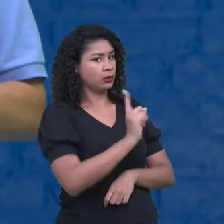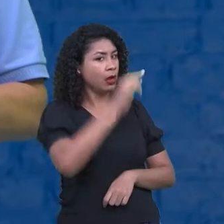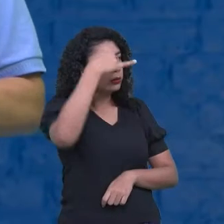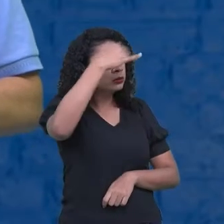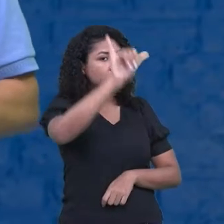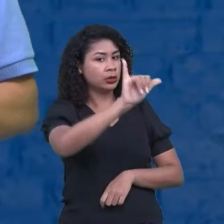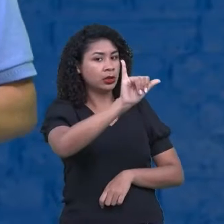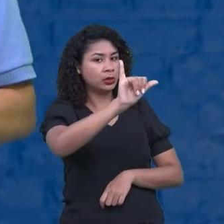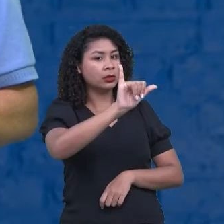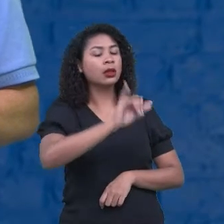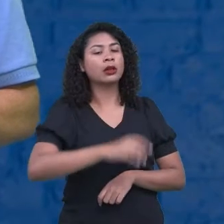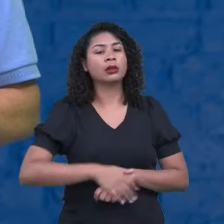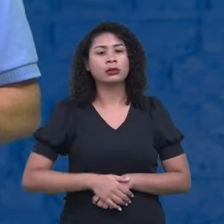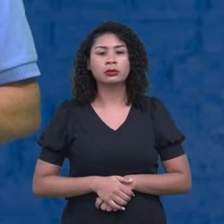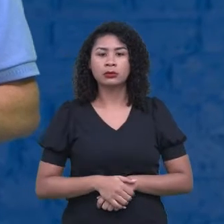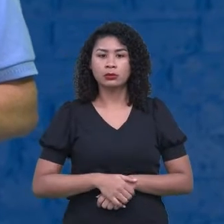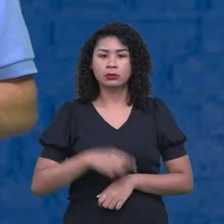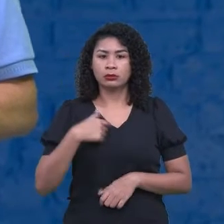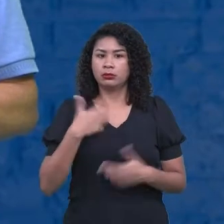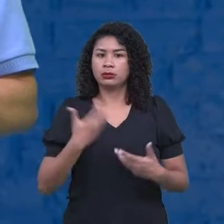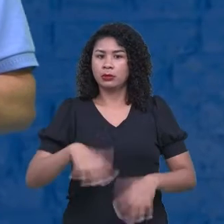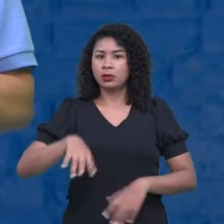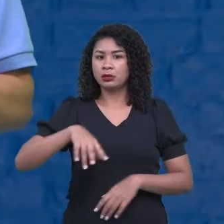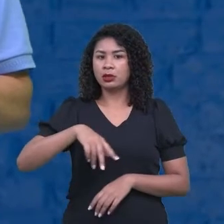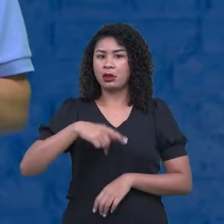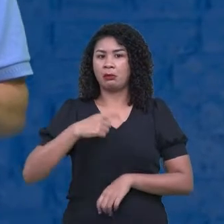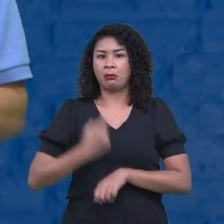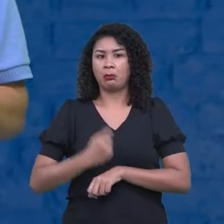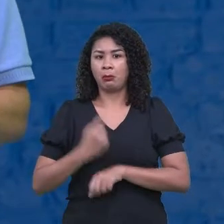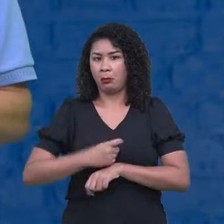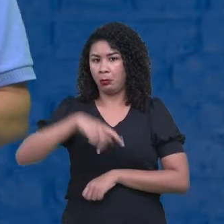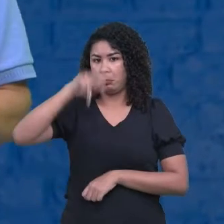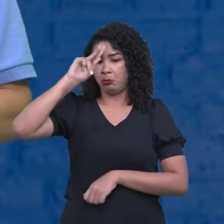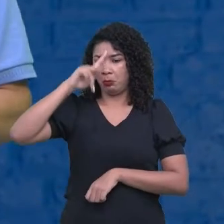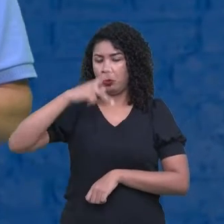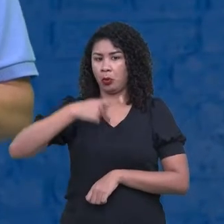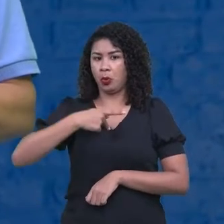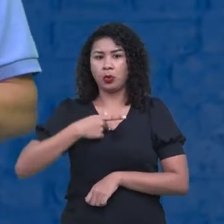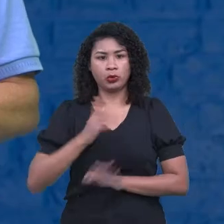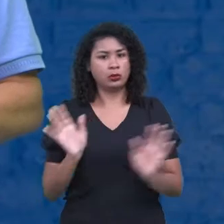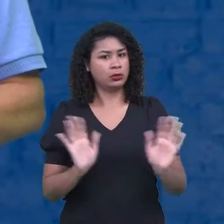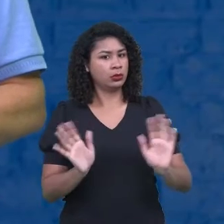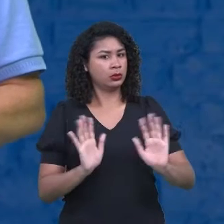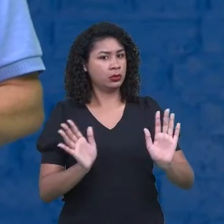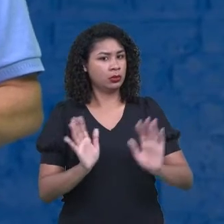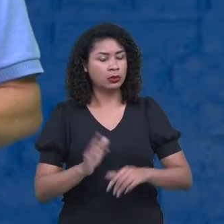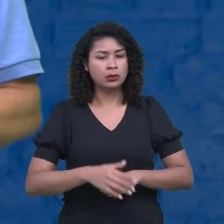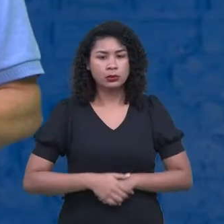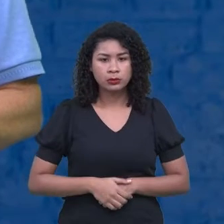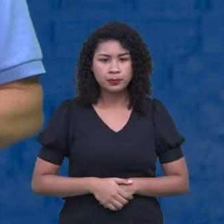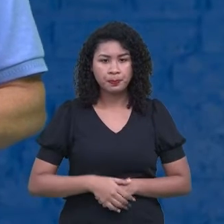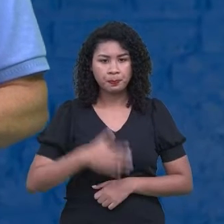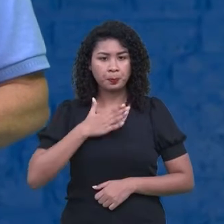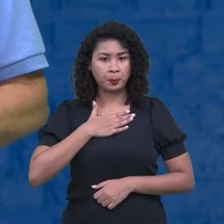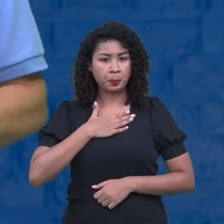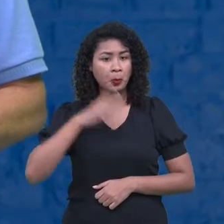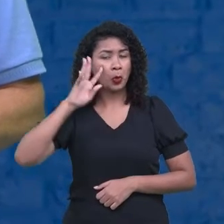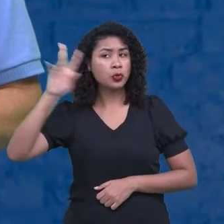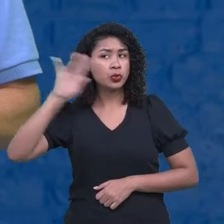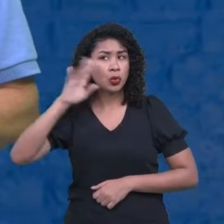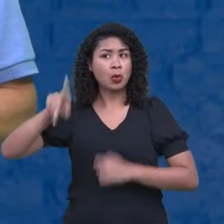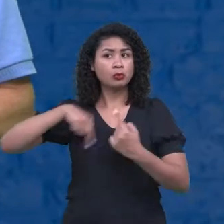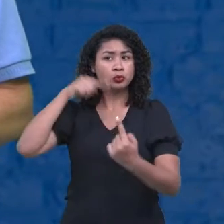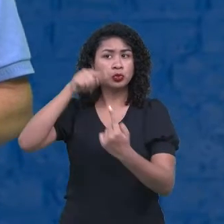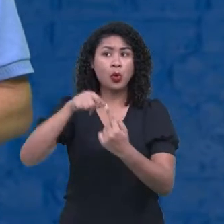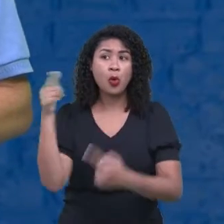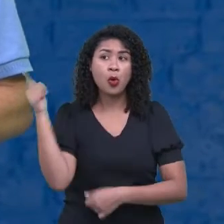Porque aí eu vou estar sendo egoísta. Quando eu digo, realizar os meus sonhos, eu realizo aquilo que eu vou me fazer bem. Aquilo que eu